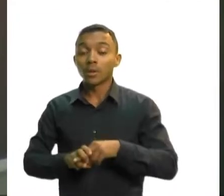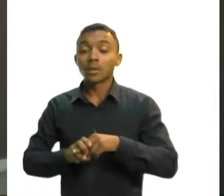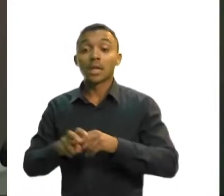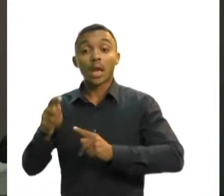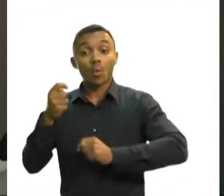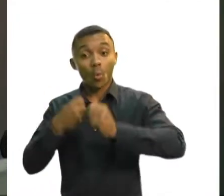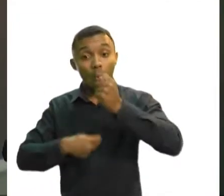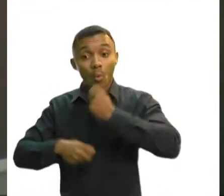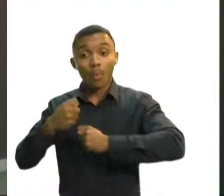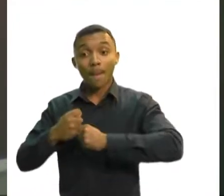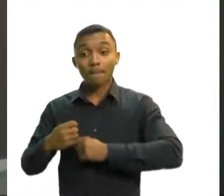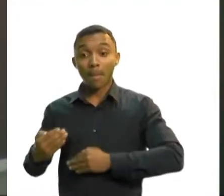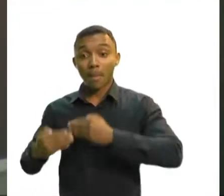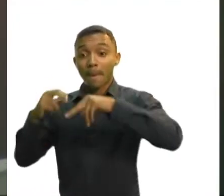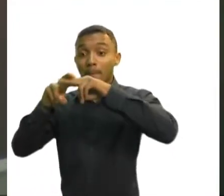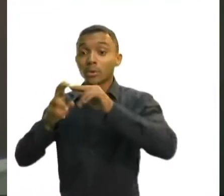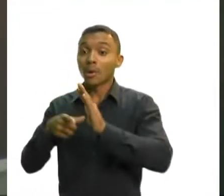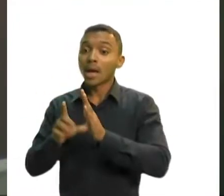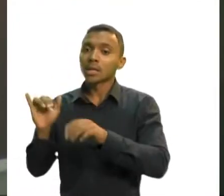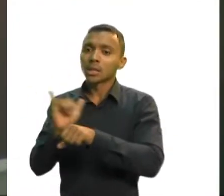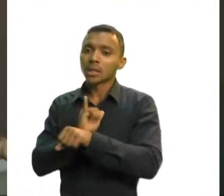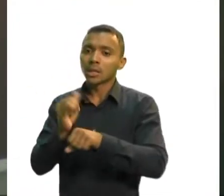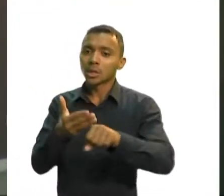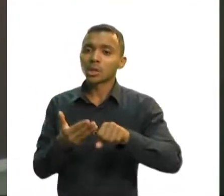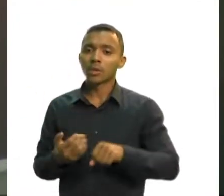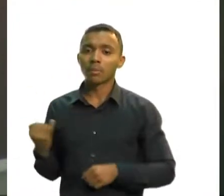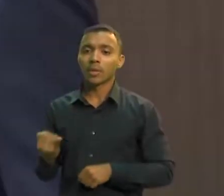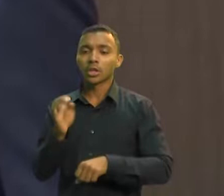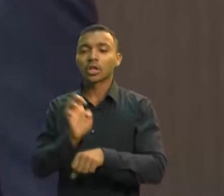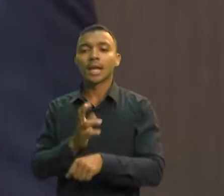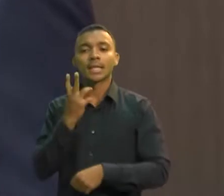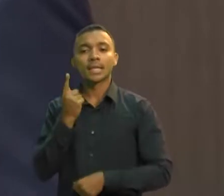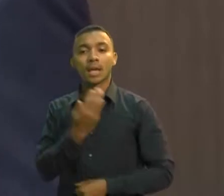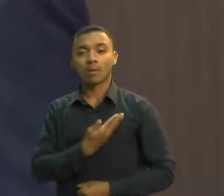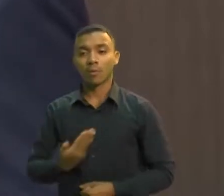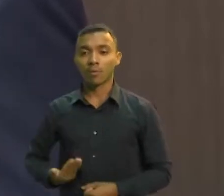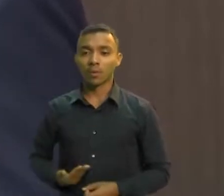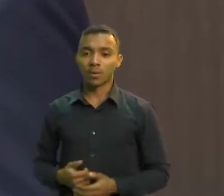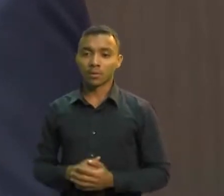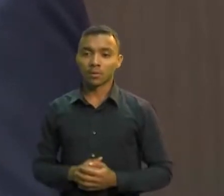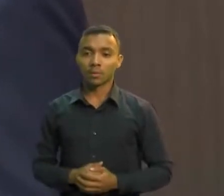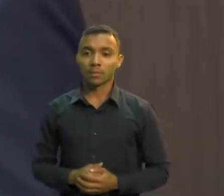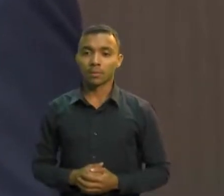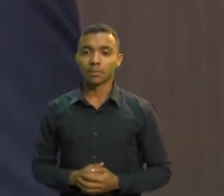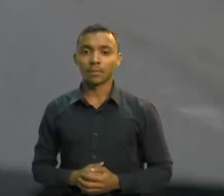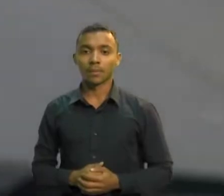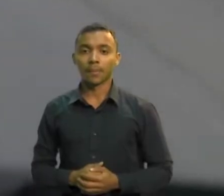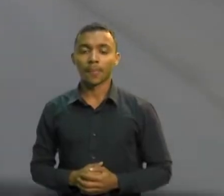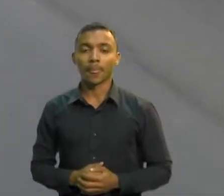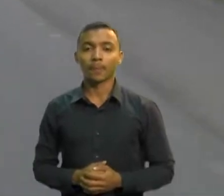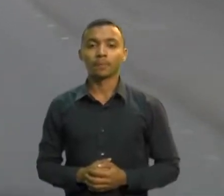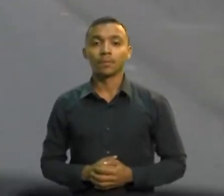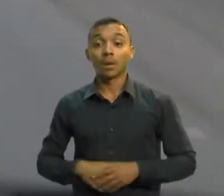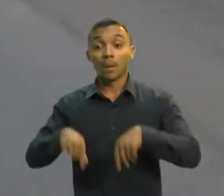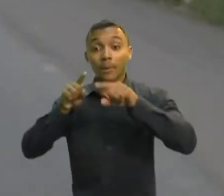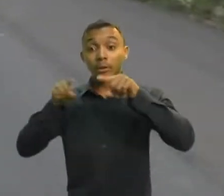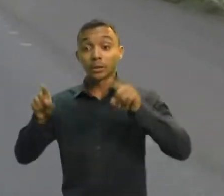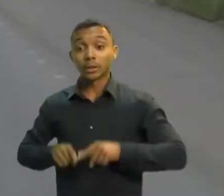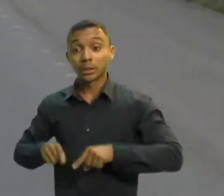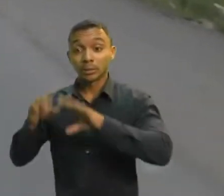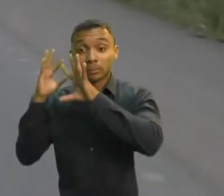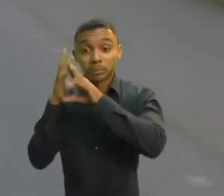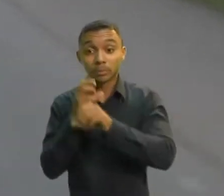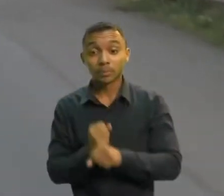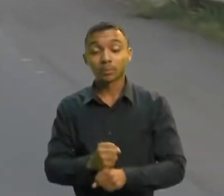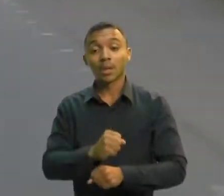sido uma estratégia importante do Ceará e do governo do Ceará. Para finalizar o balanço das ações, Camilo Santana falou dos